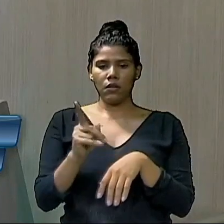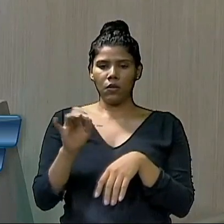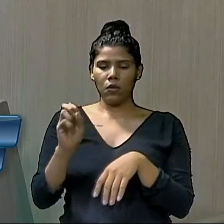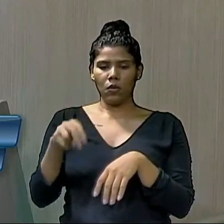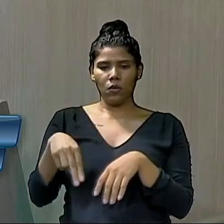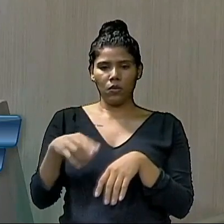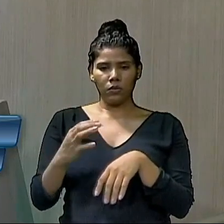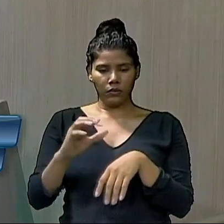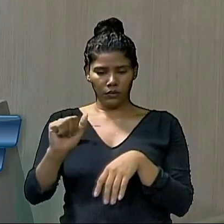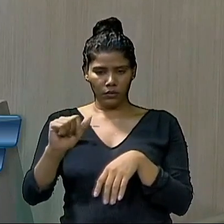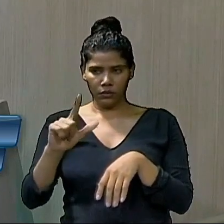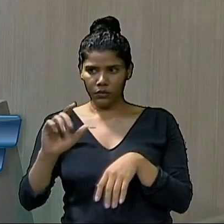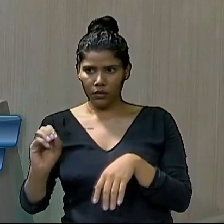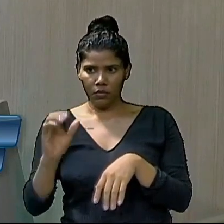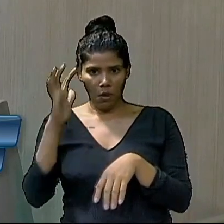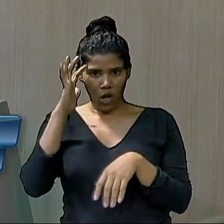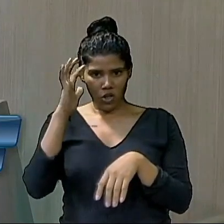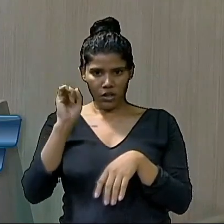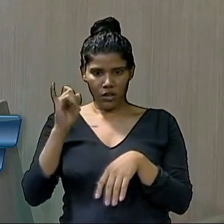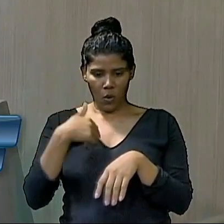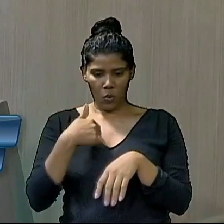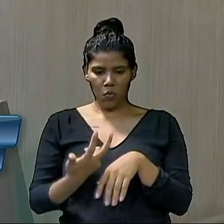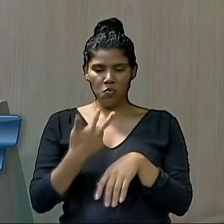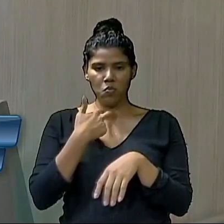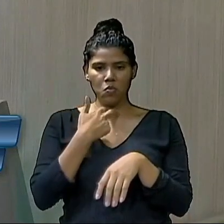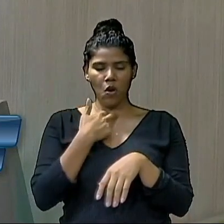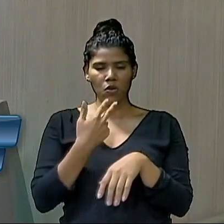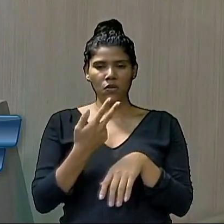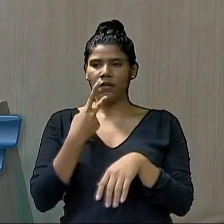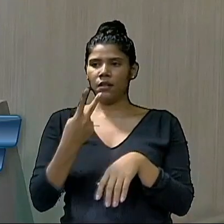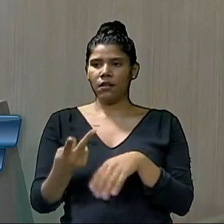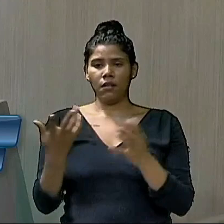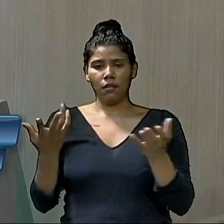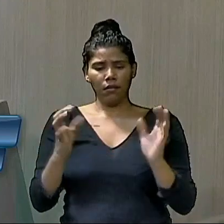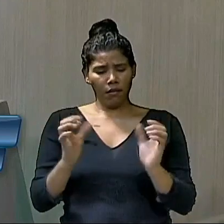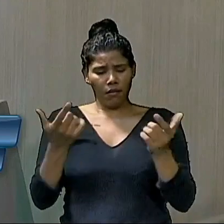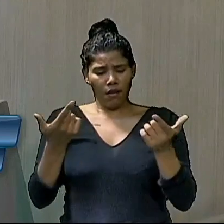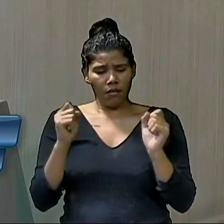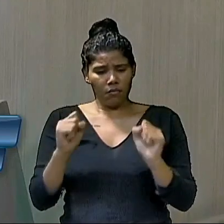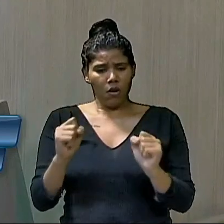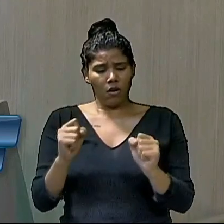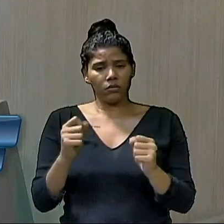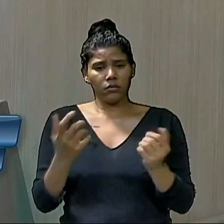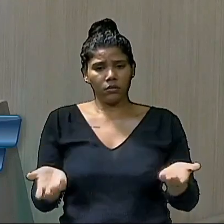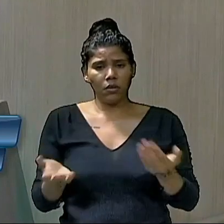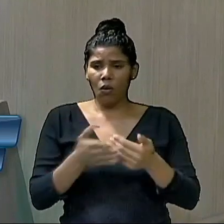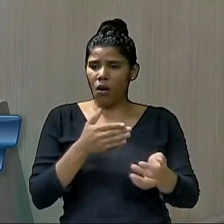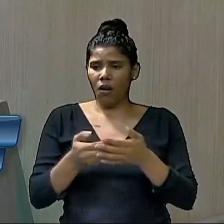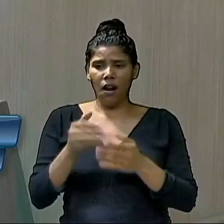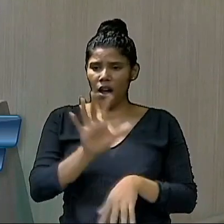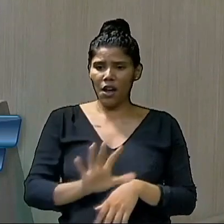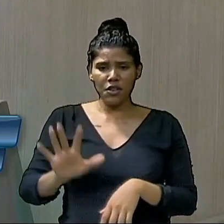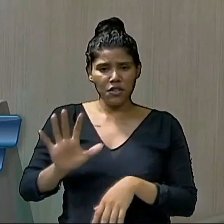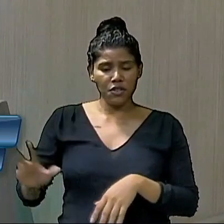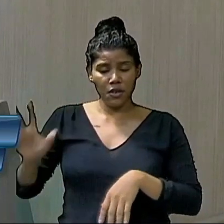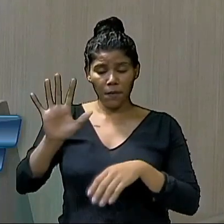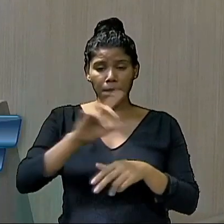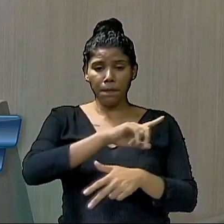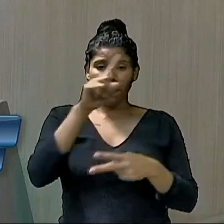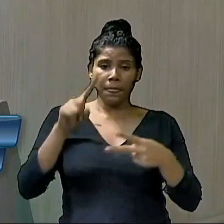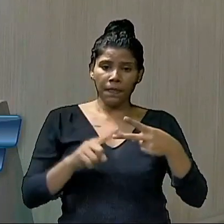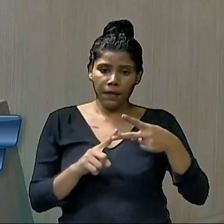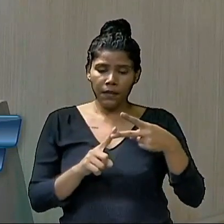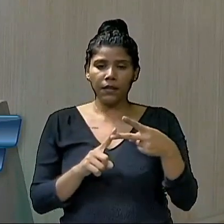que eu faço, Presidente, e acho que é uma expectativa do povo de Fortaleza que estrave esse debate no Parlamento Estadual. Segundo,